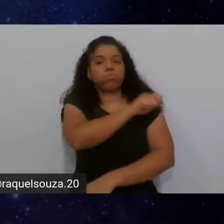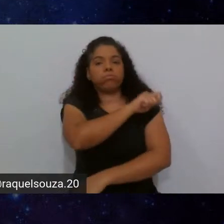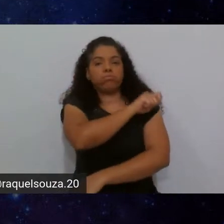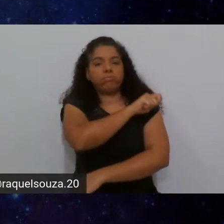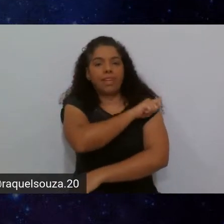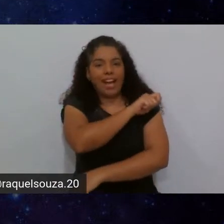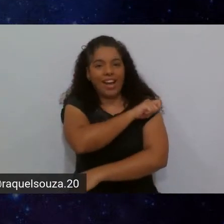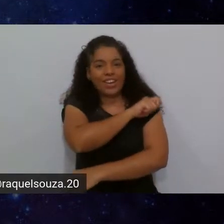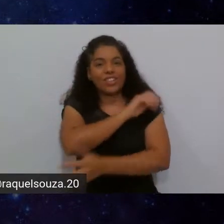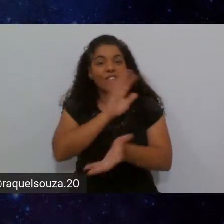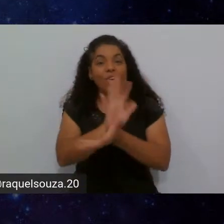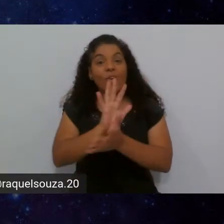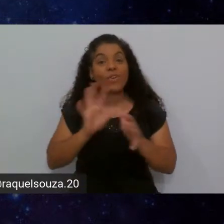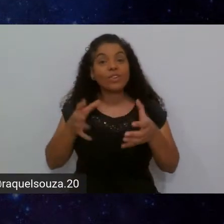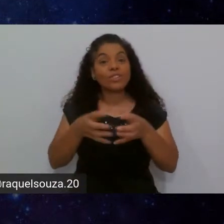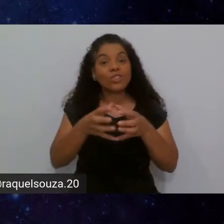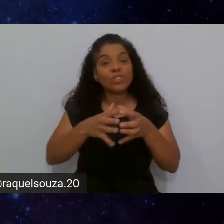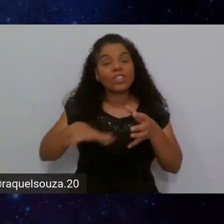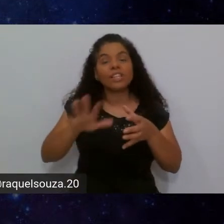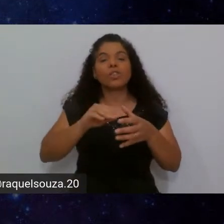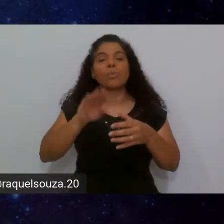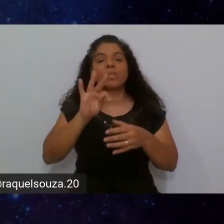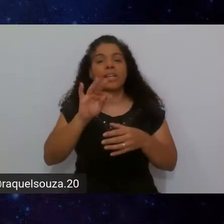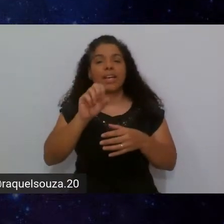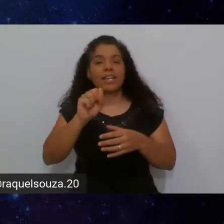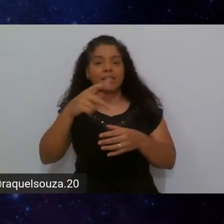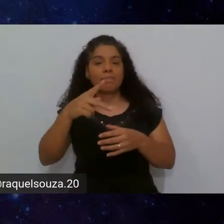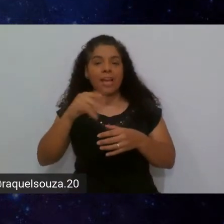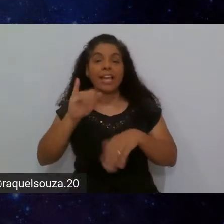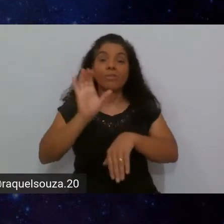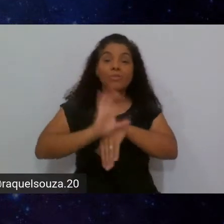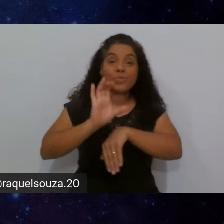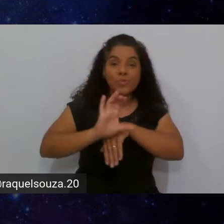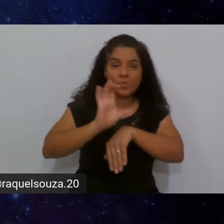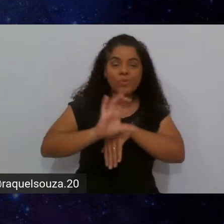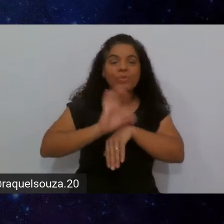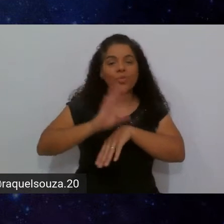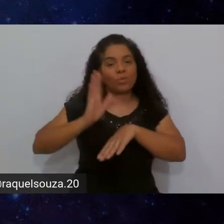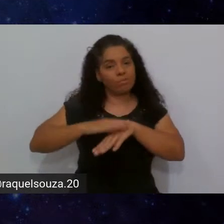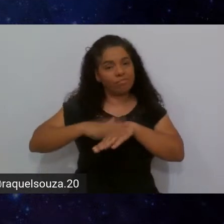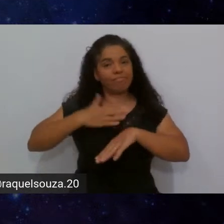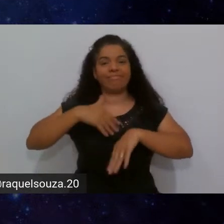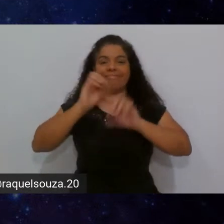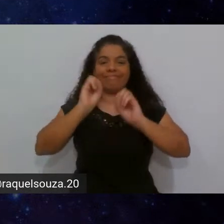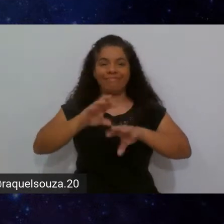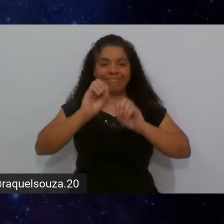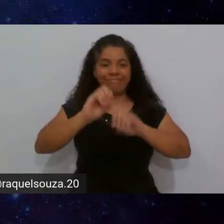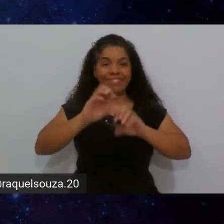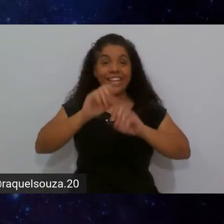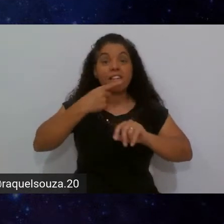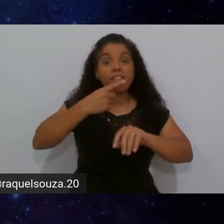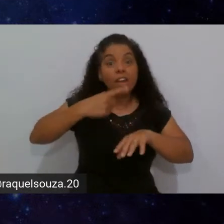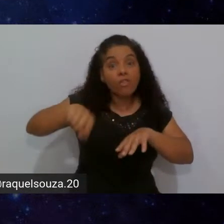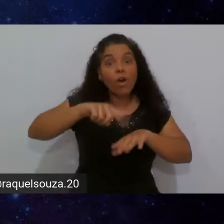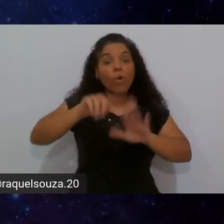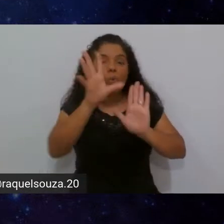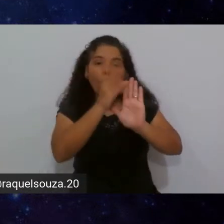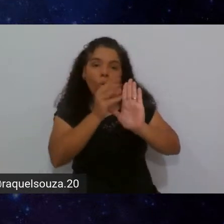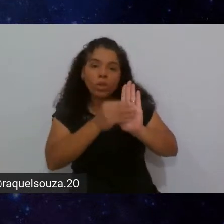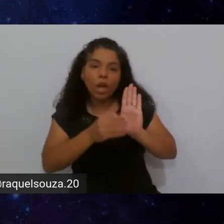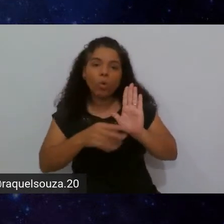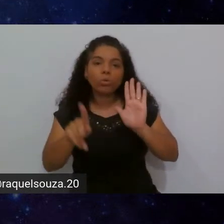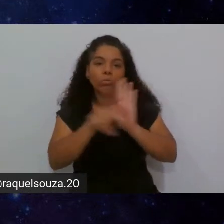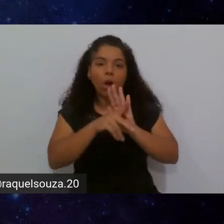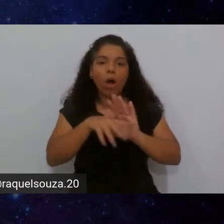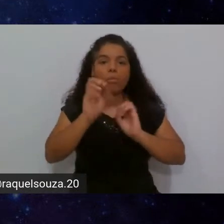treinamento de testes de software para iniciantes. Que eu não canso de falar que, na verdade, o conteúdo dele é voltado